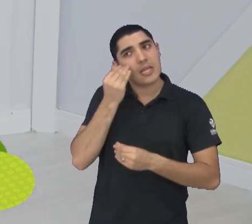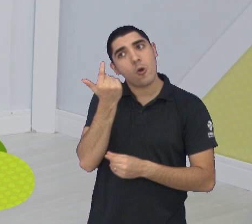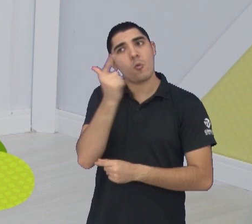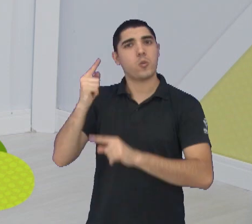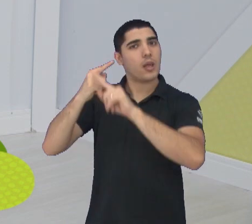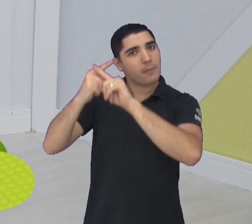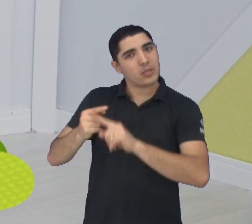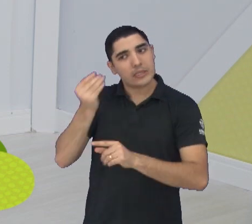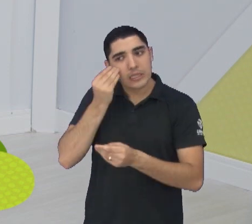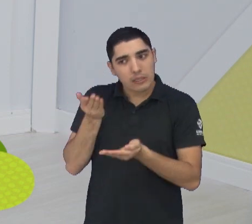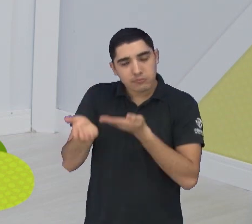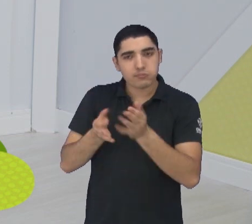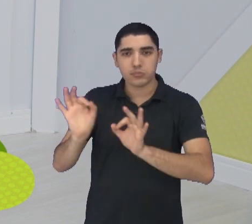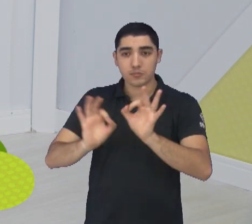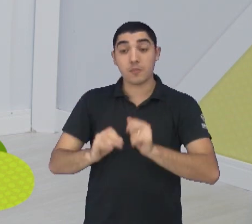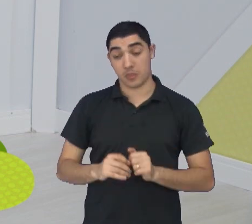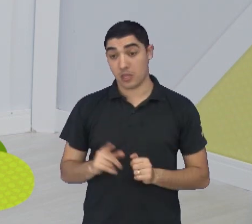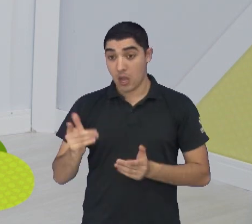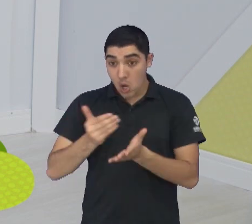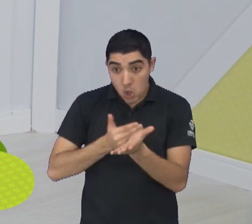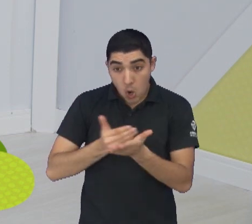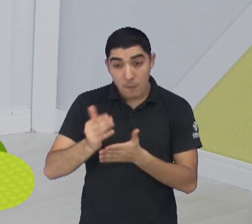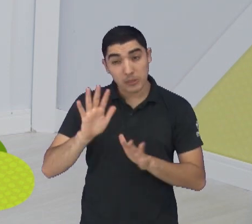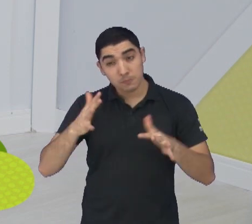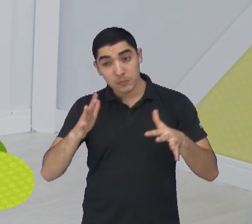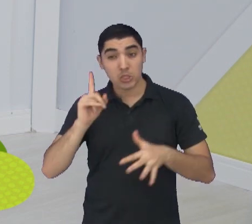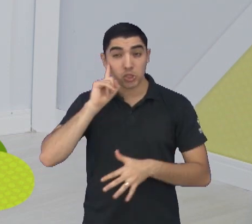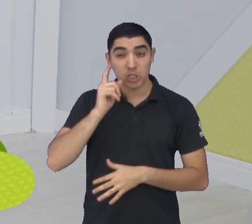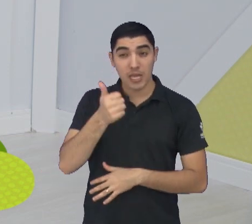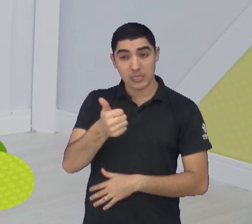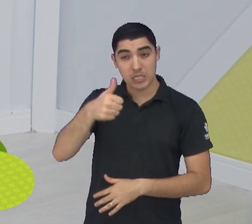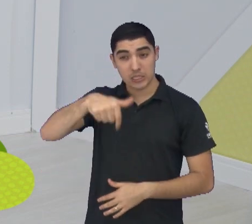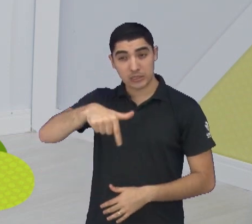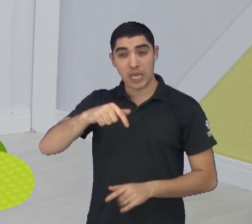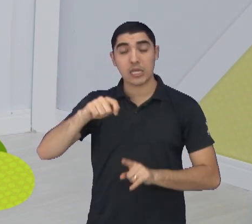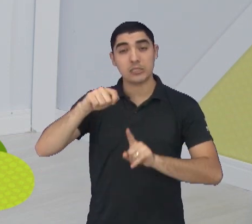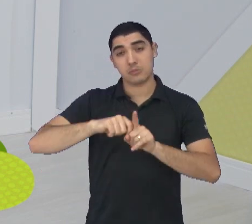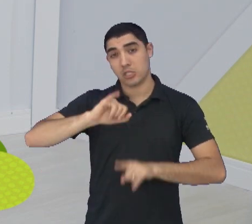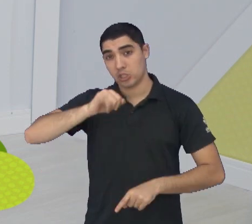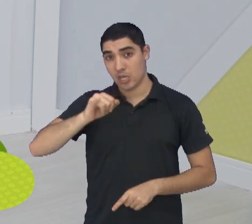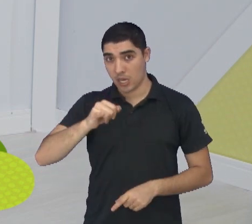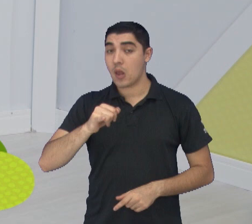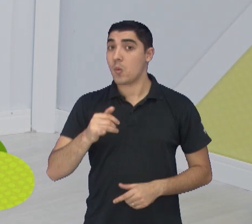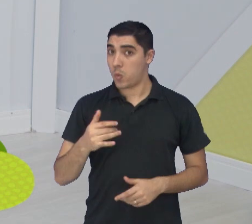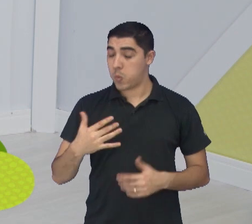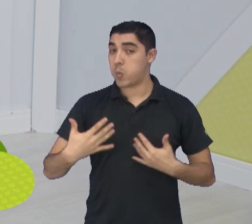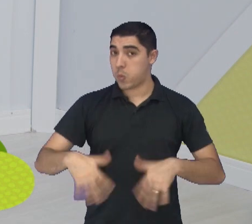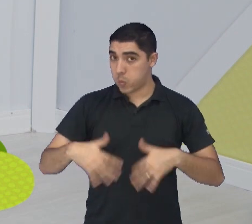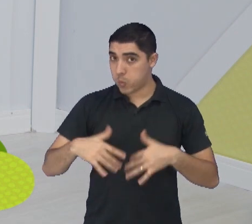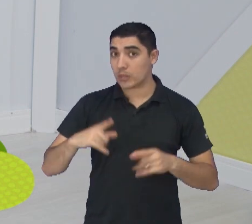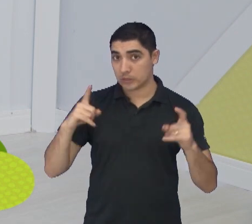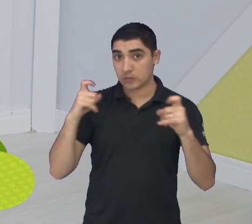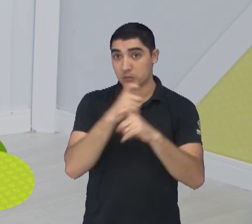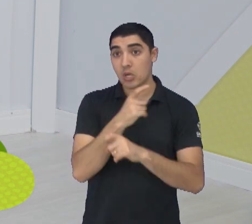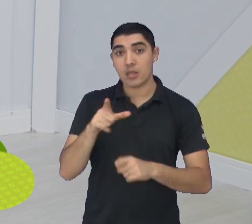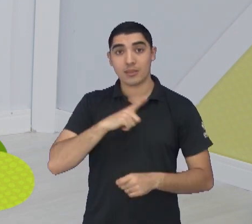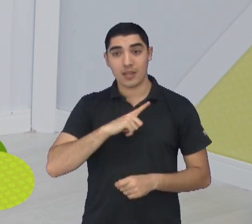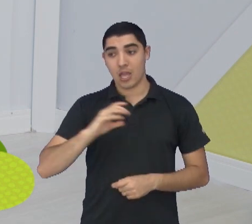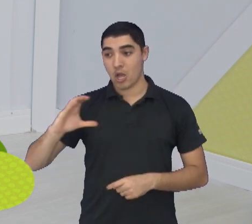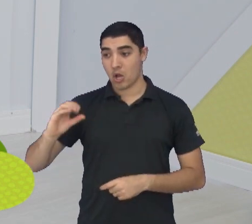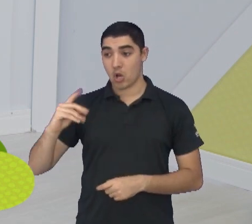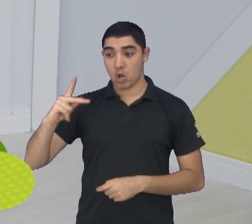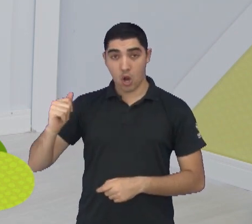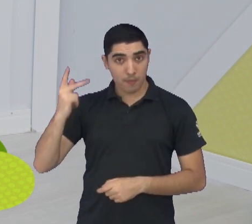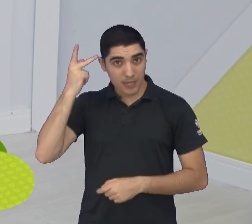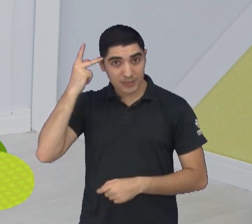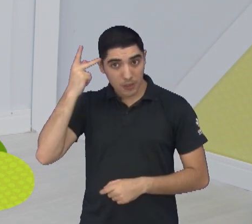Previsão de início para o Campeonato Paulista da Série A2, 17 de janeiro. Ou seja, pauleira. Vai começar com a Copa São Paulo rolando e